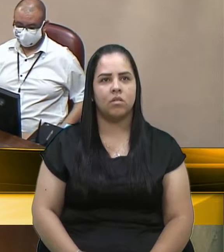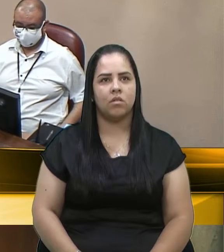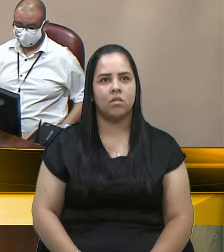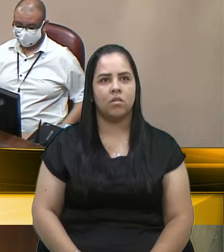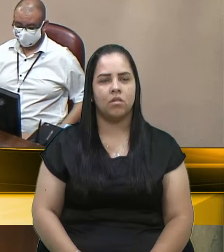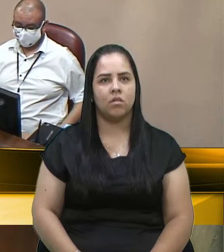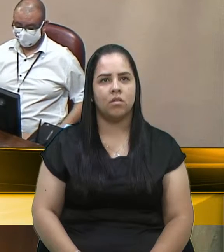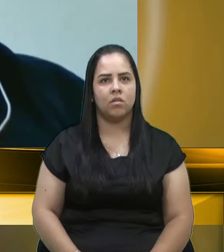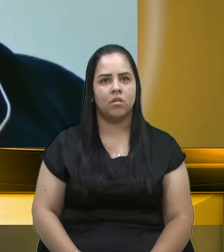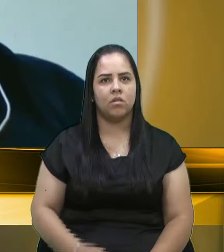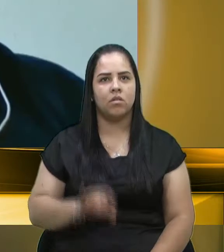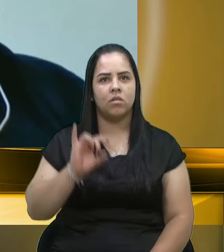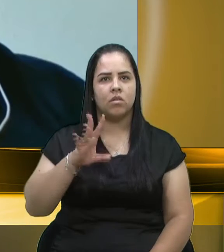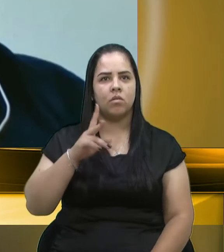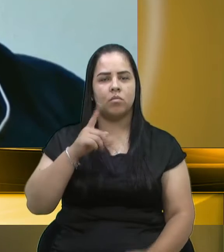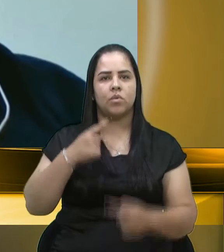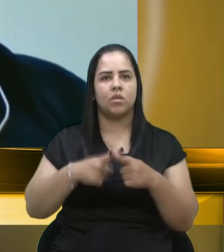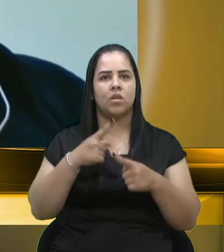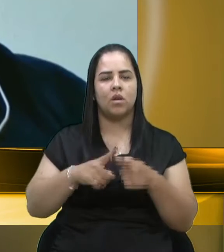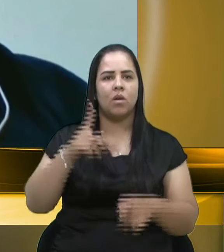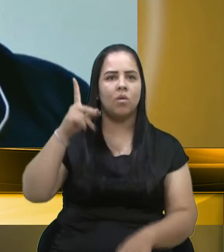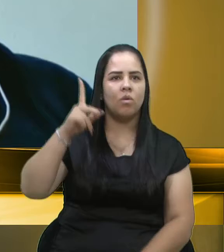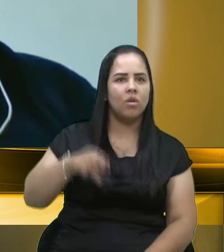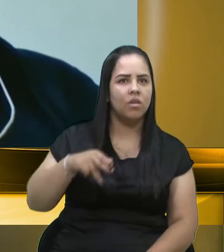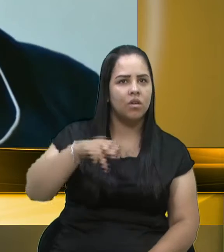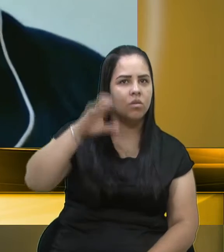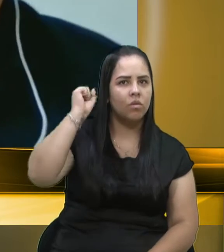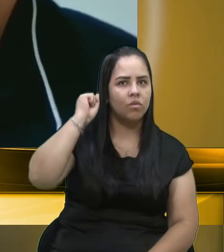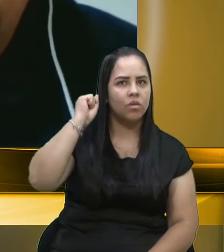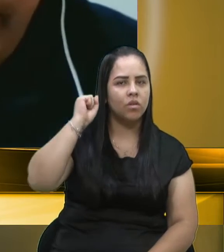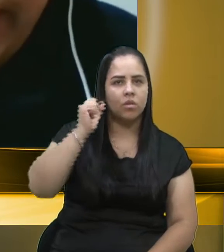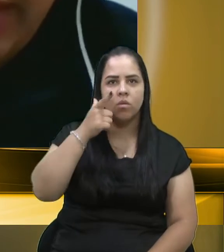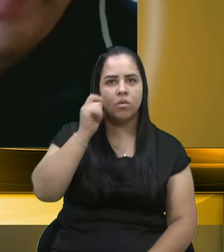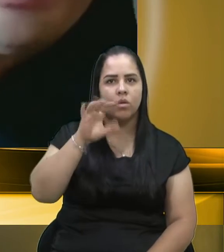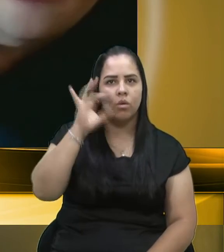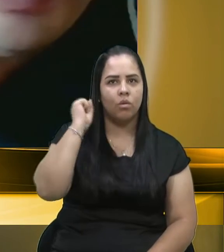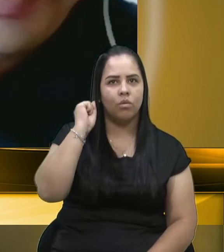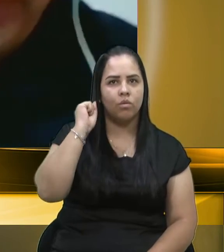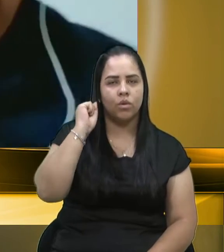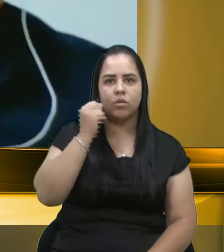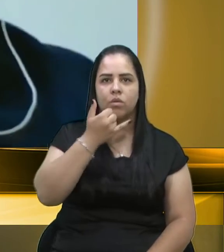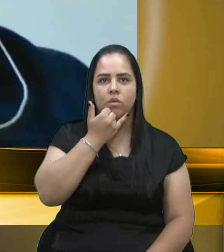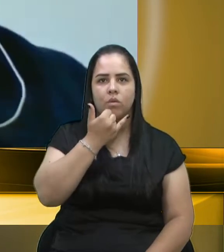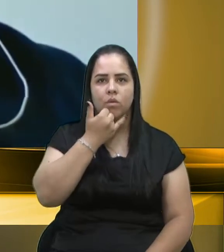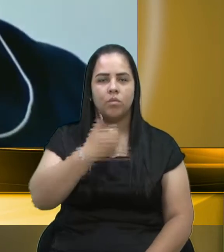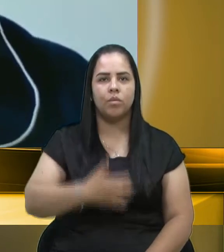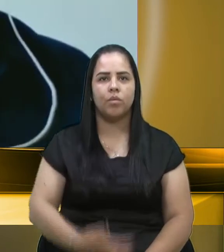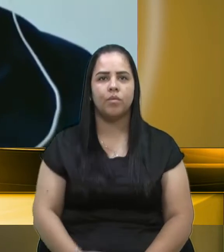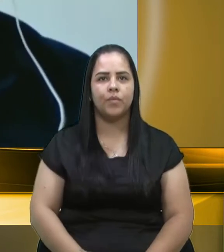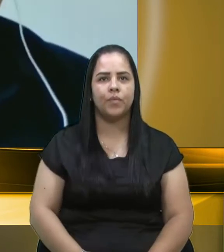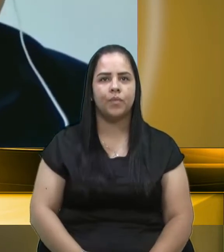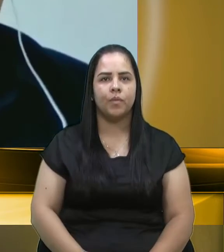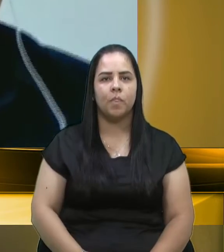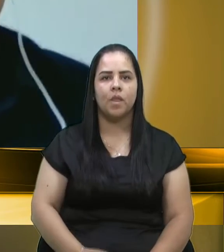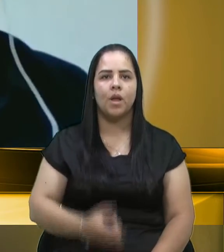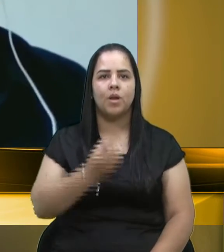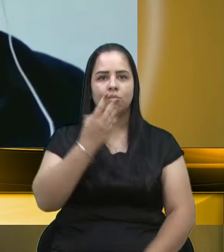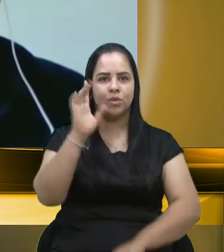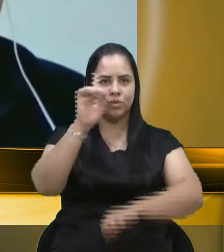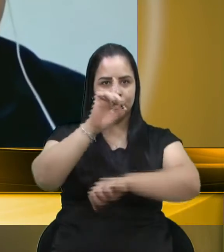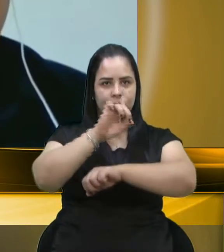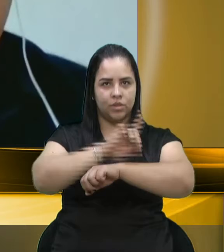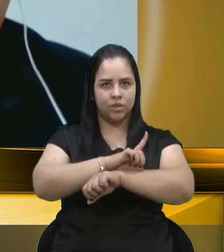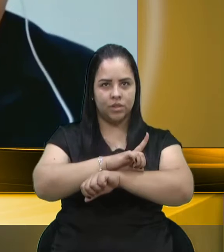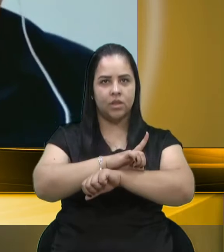só porque está cortando, tá, presidente? Está cortando o áudio do senhor aí, tá? Então, bom dia, senhor presidente.